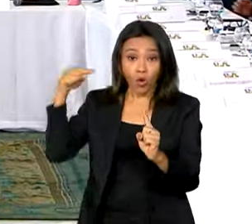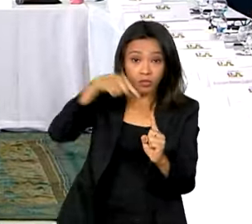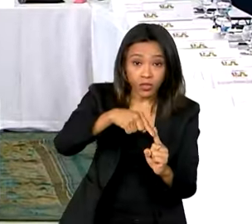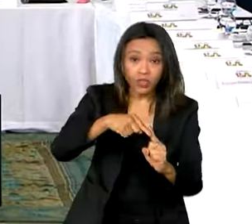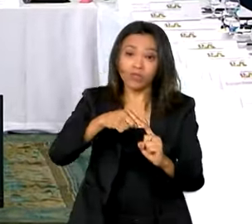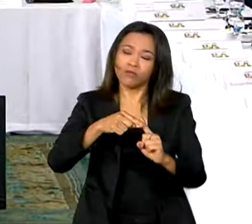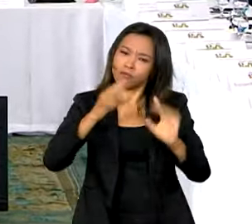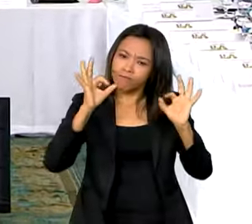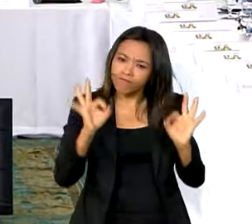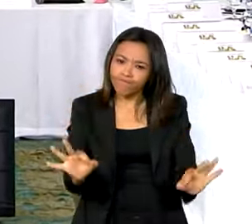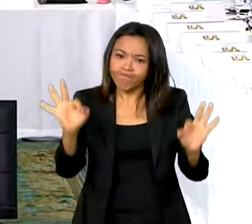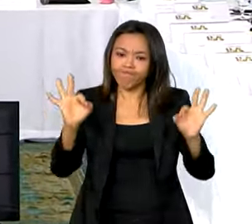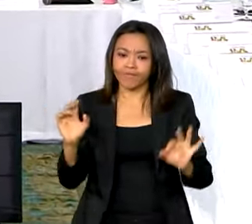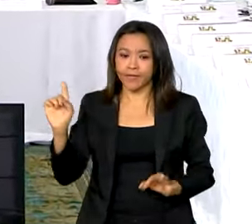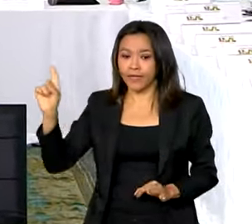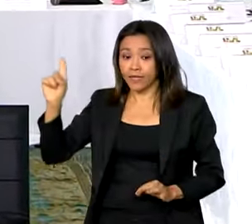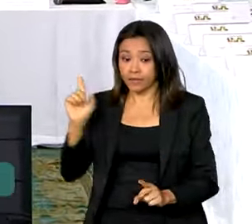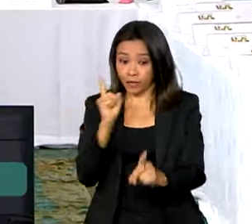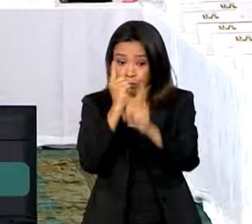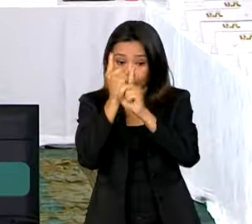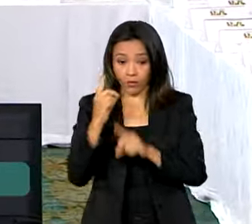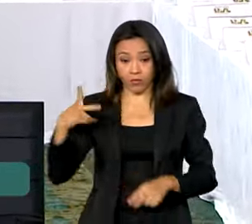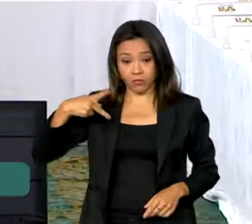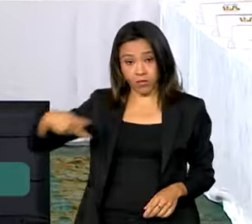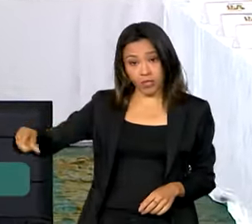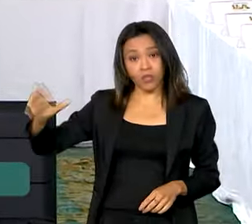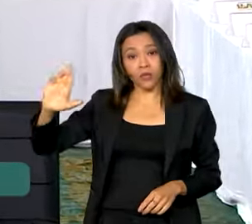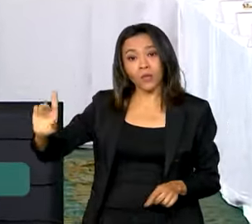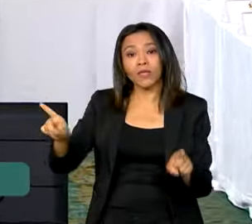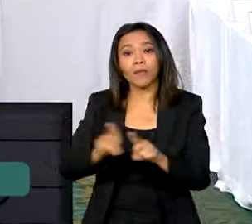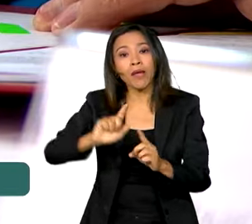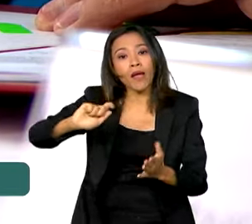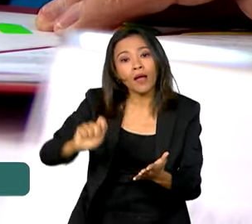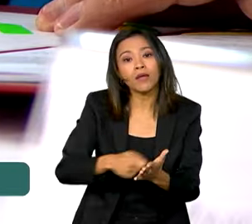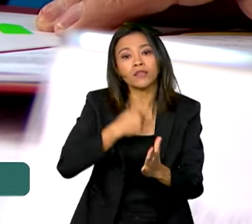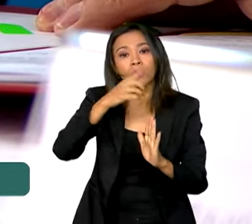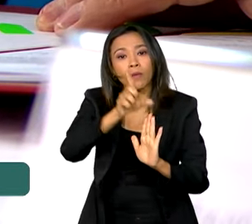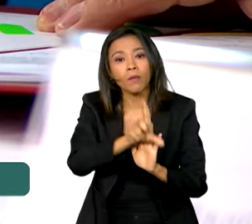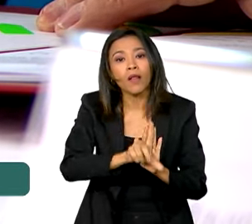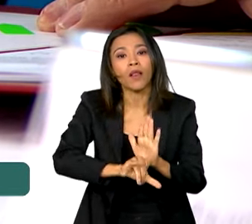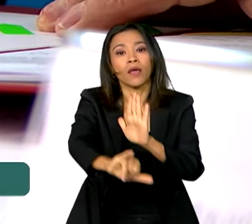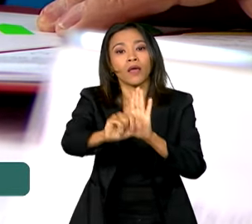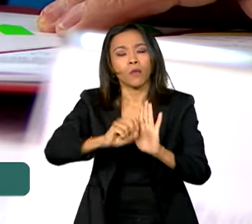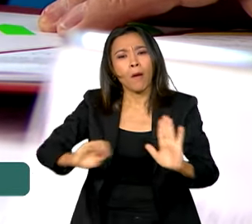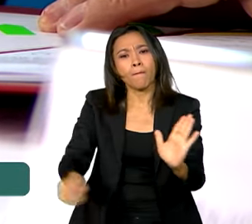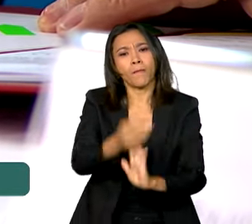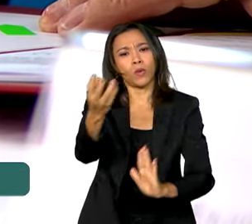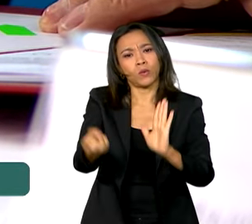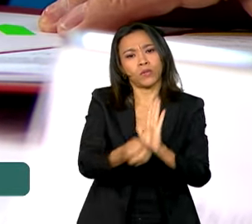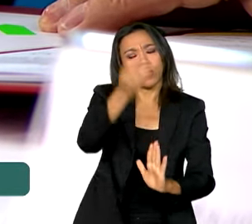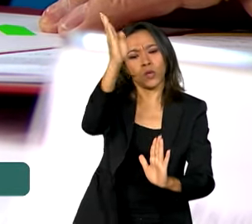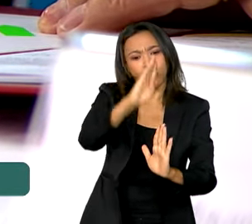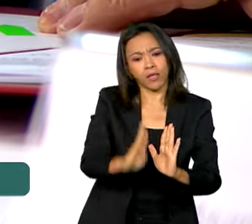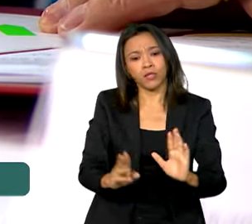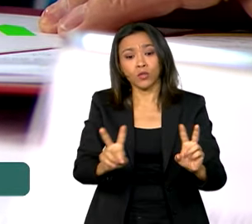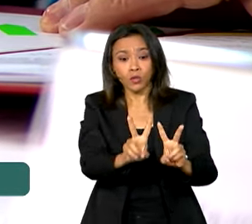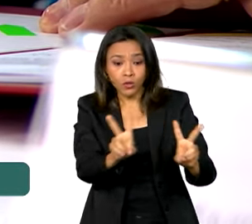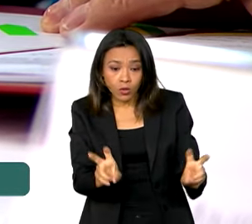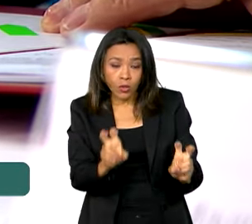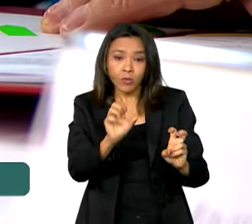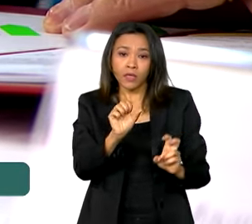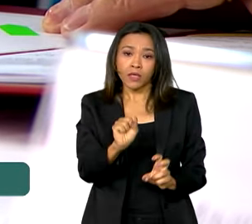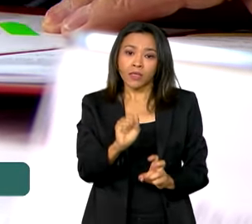Durante o evento, o presidente Lula também sancionou uma lei que incentiva a produção nacional de semicondutores.